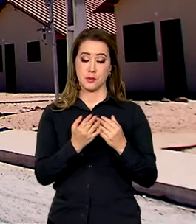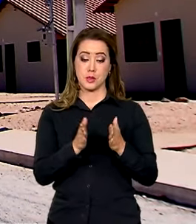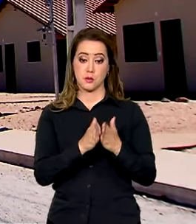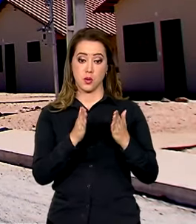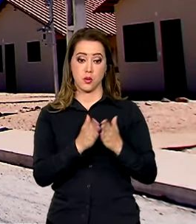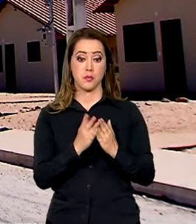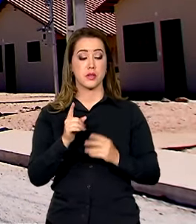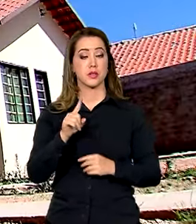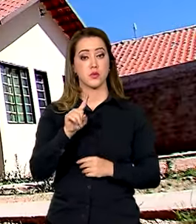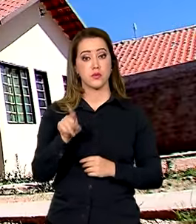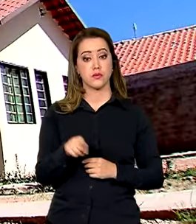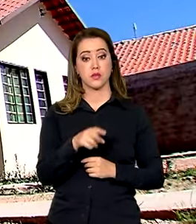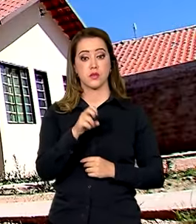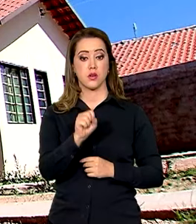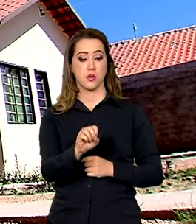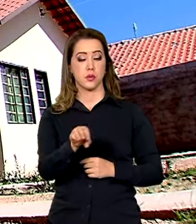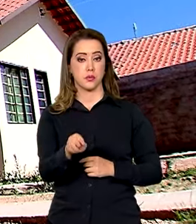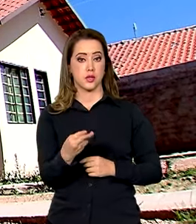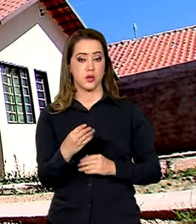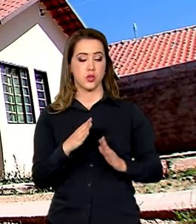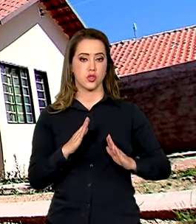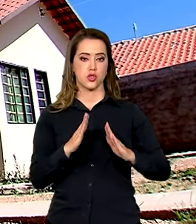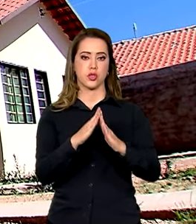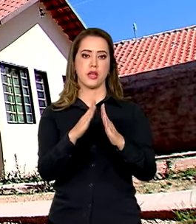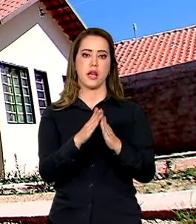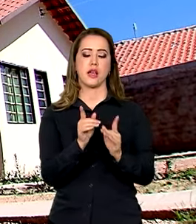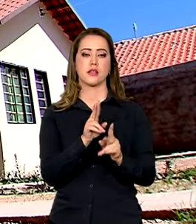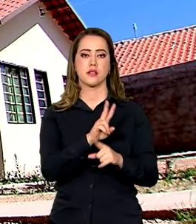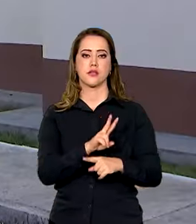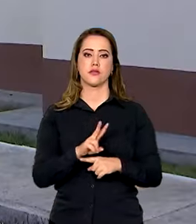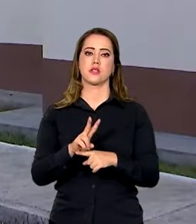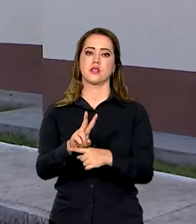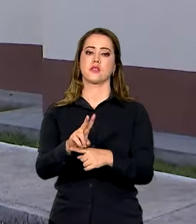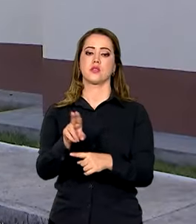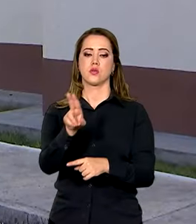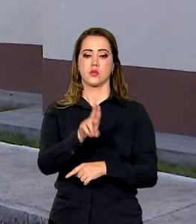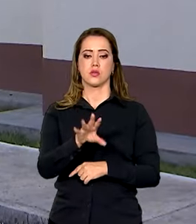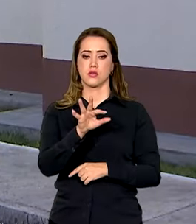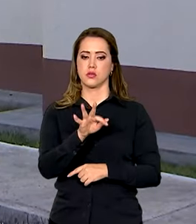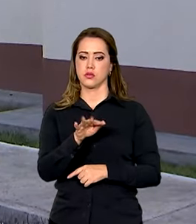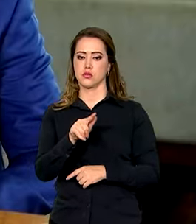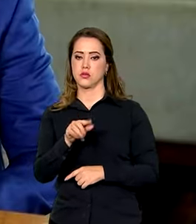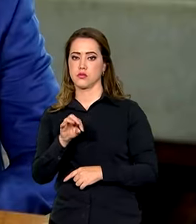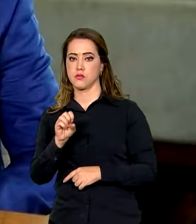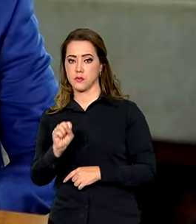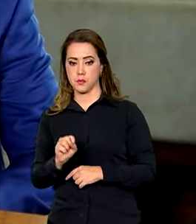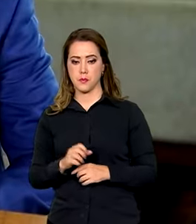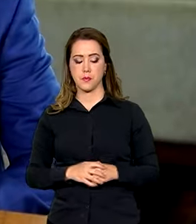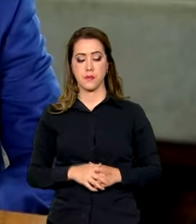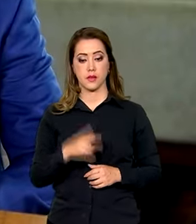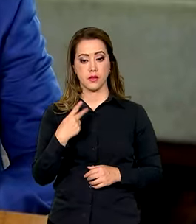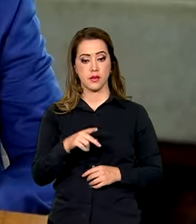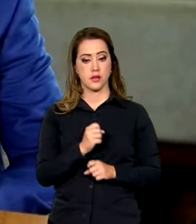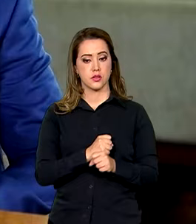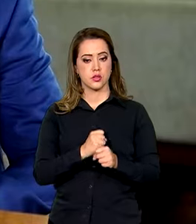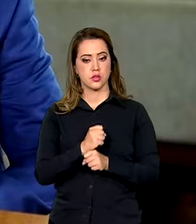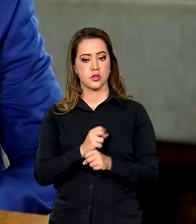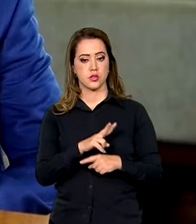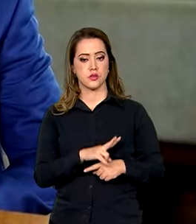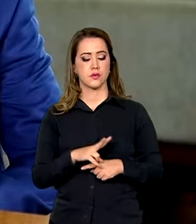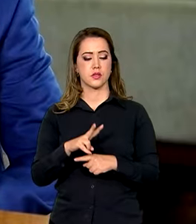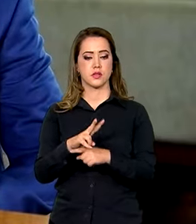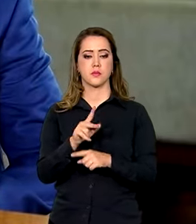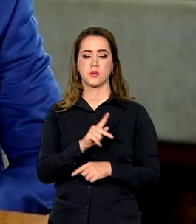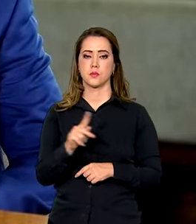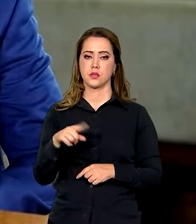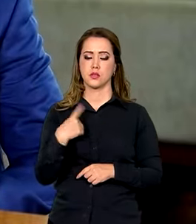unidades habitacionais foram entregues financiadas por meio do FGTS. Só neste ano de financiamento,